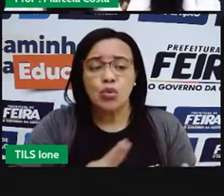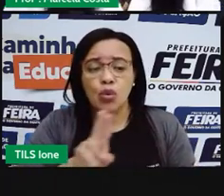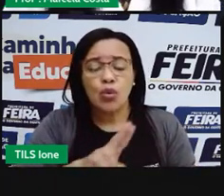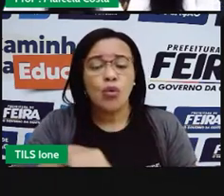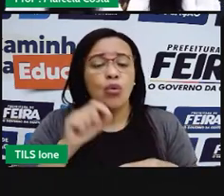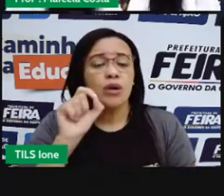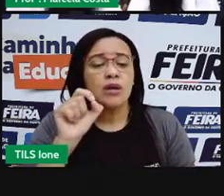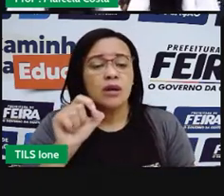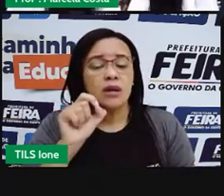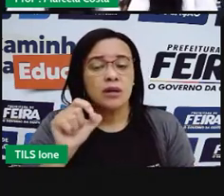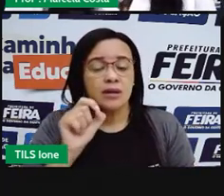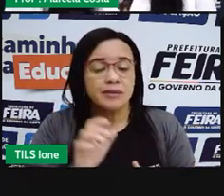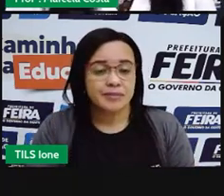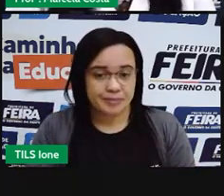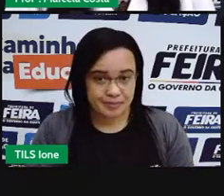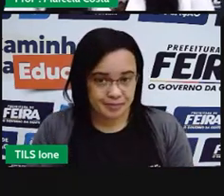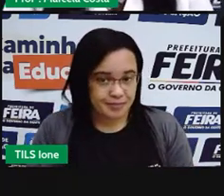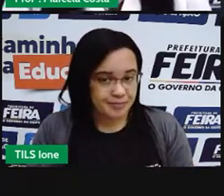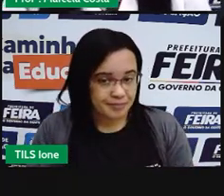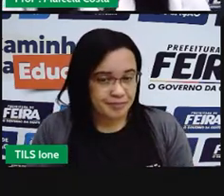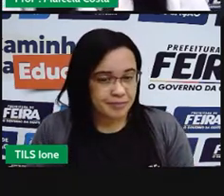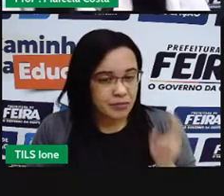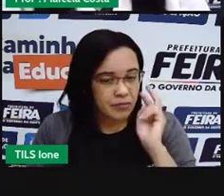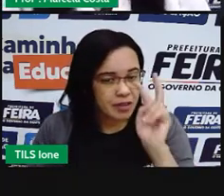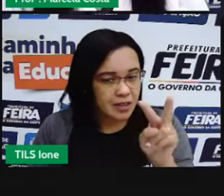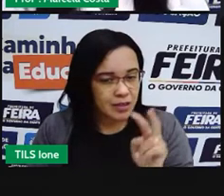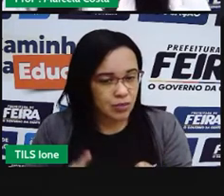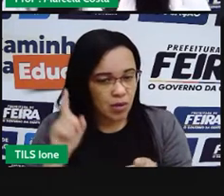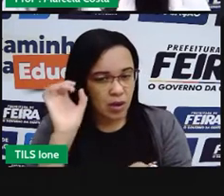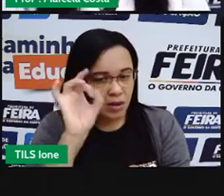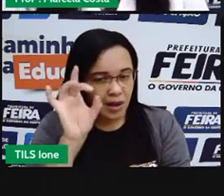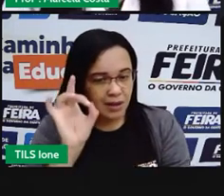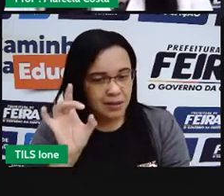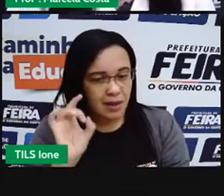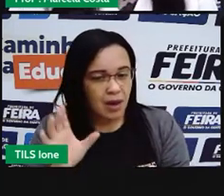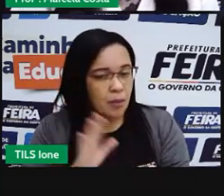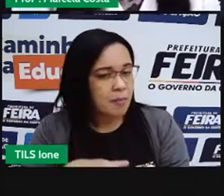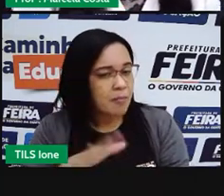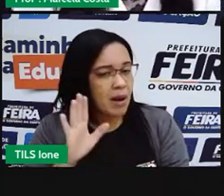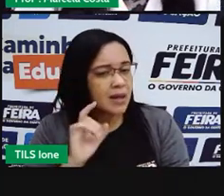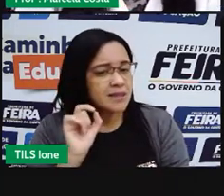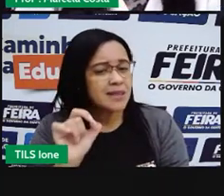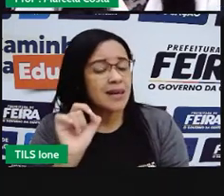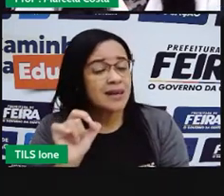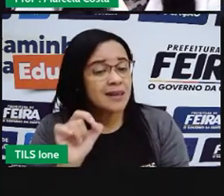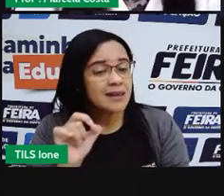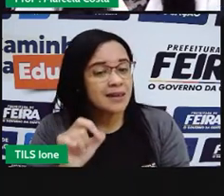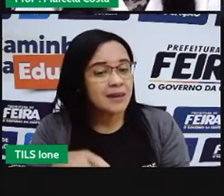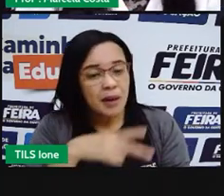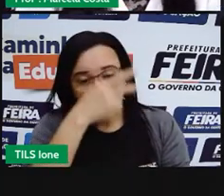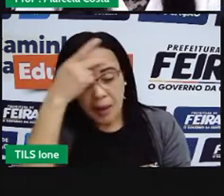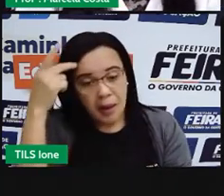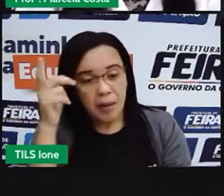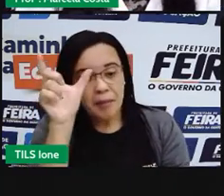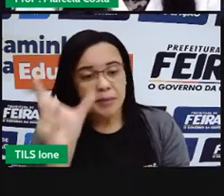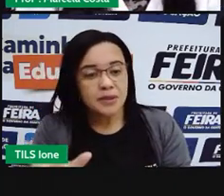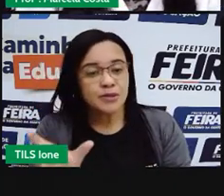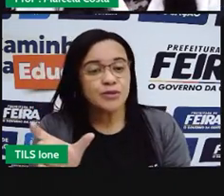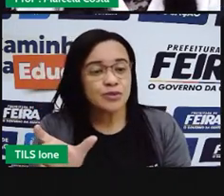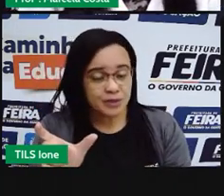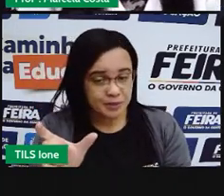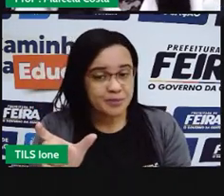por esses valores? Você acha que quem gastou mais água aí? Foi João que pagou 72 reais.